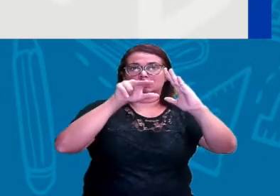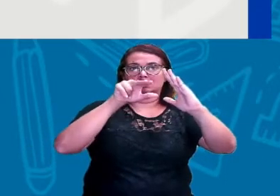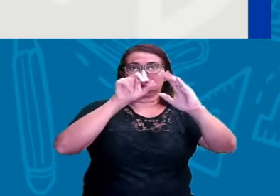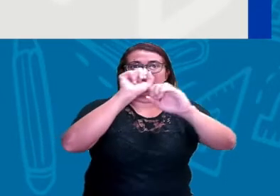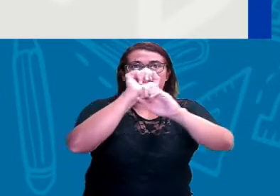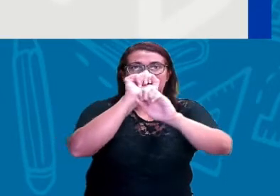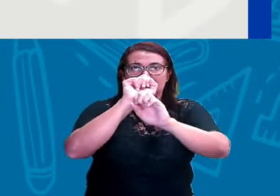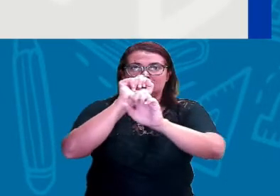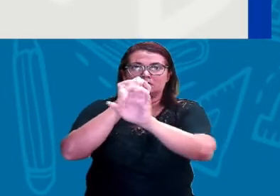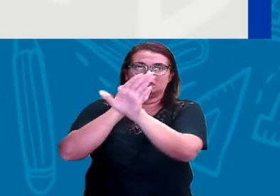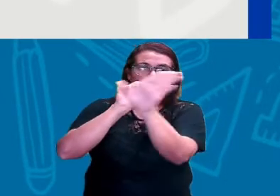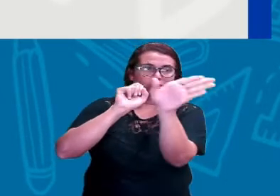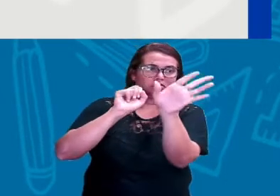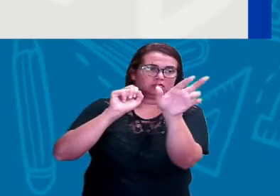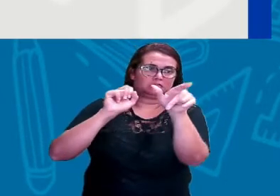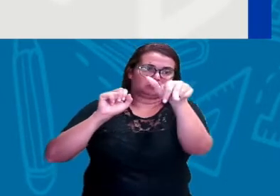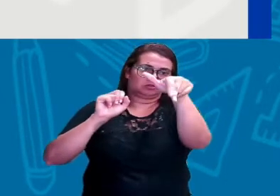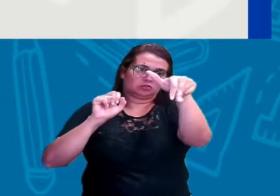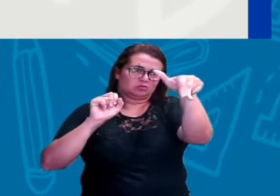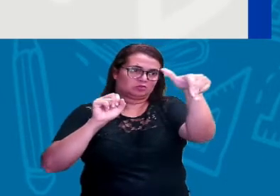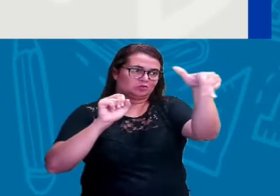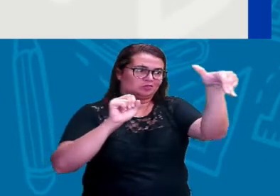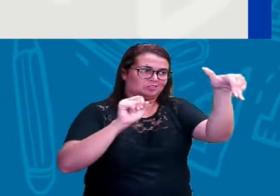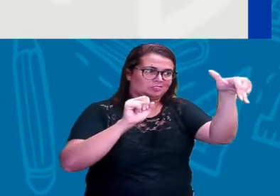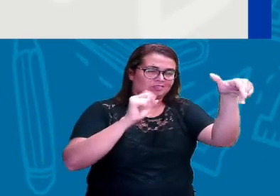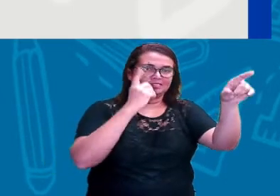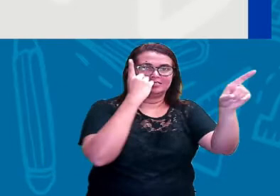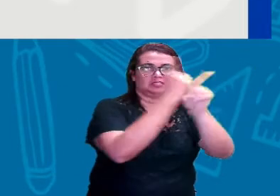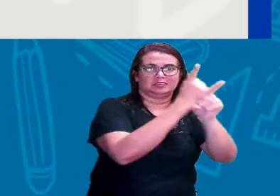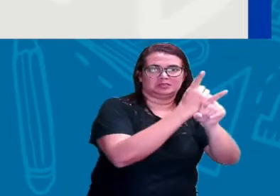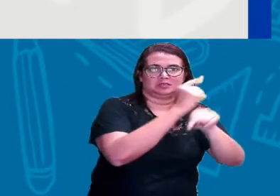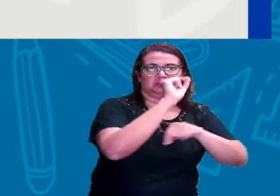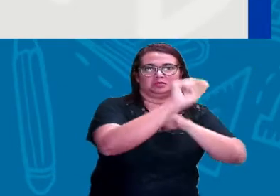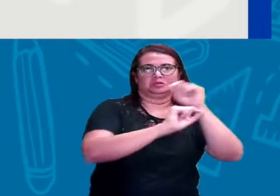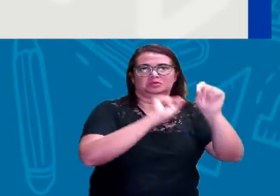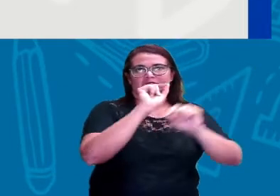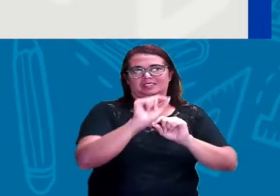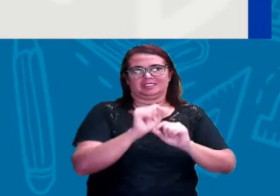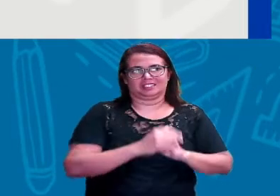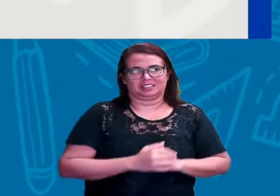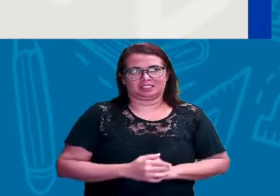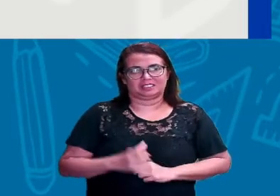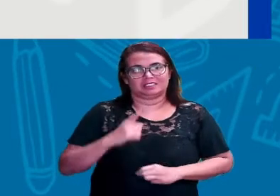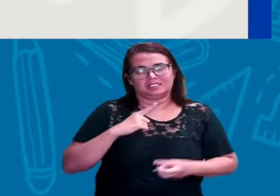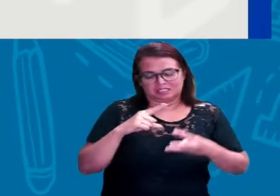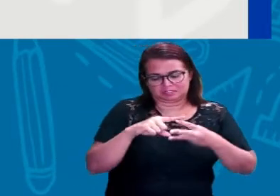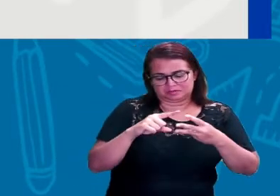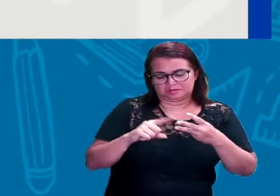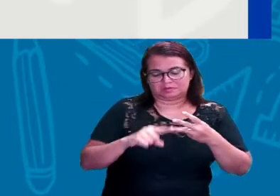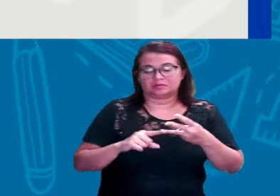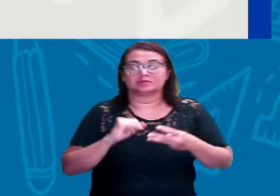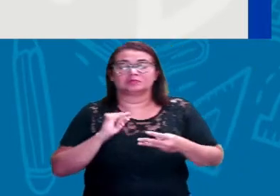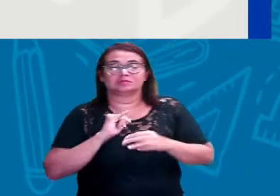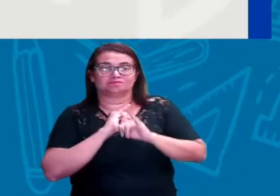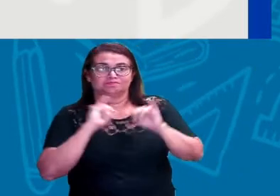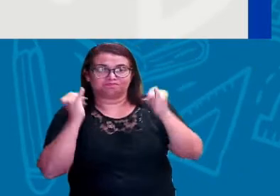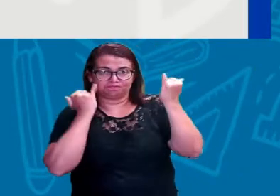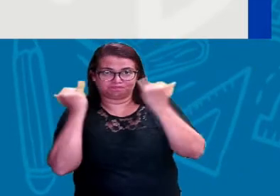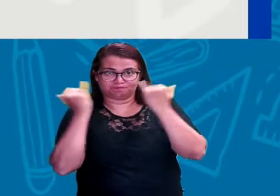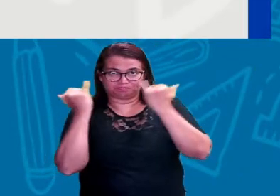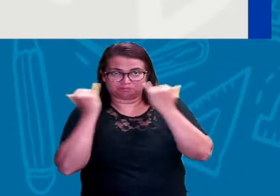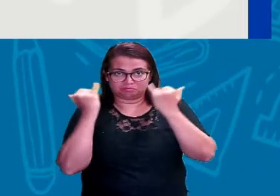duas casas. Que figura você encontrou? Então eu tenho três informações aí que eu preciso